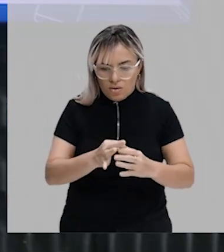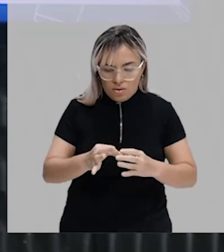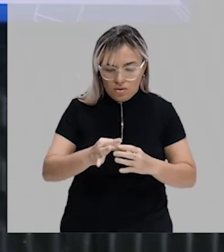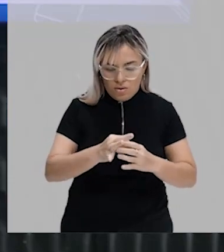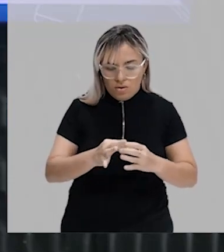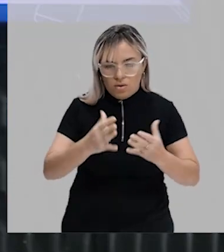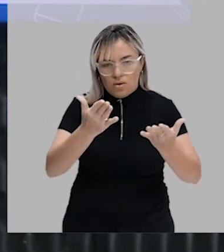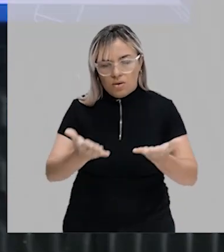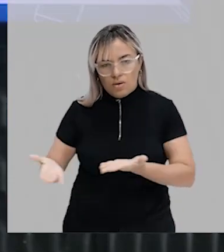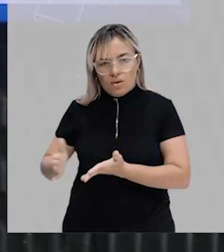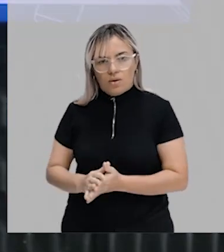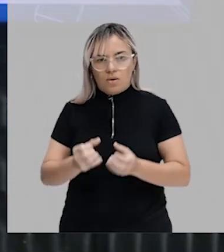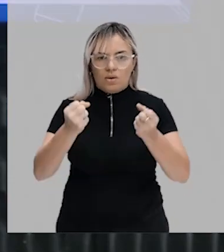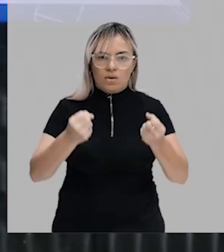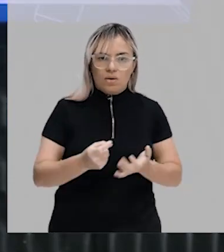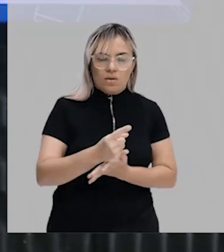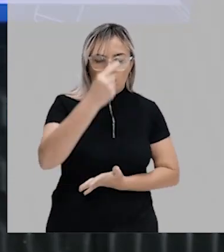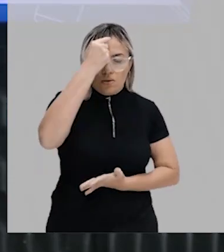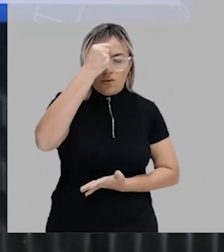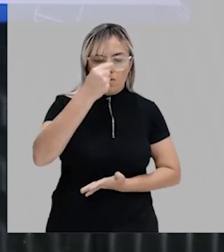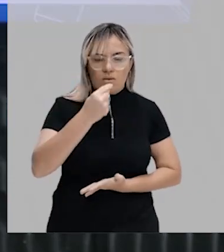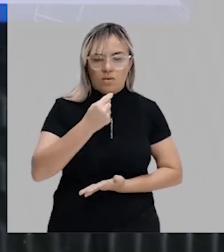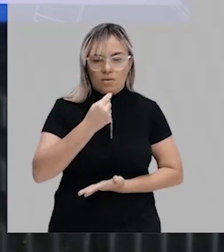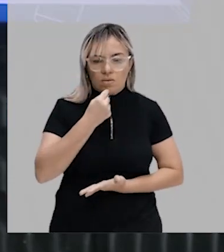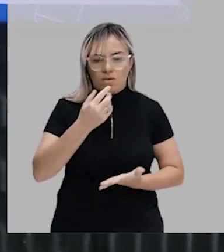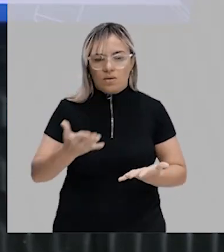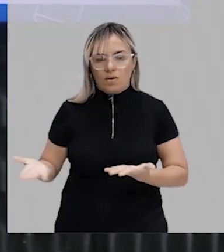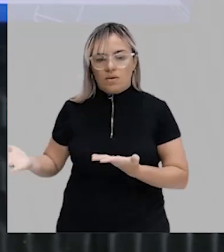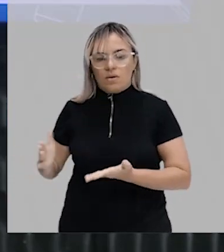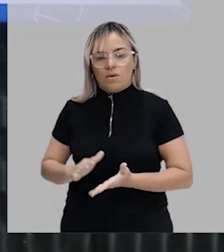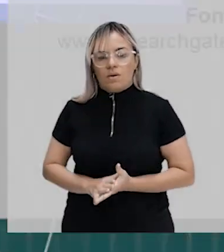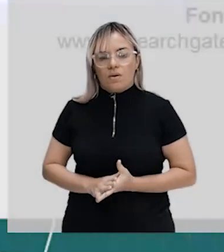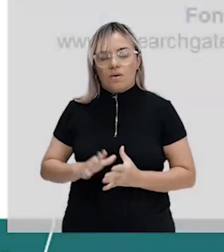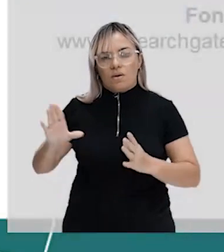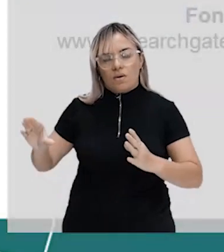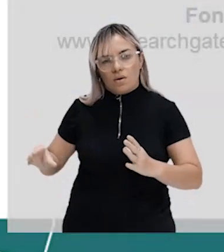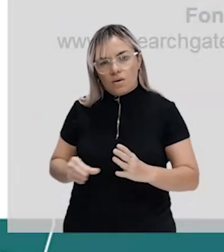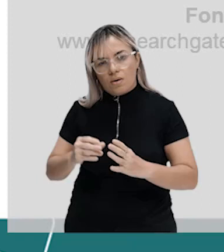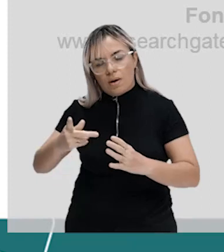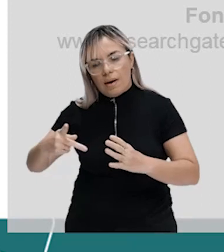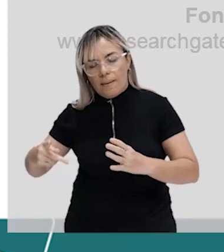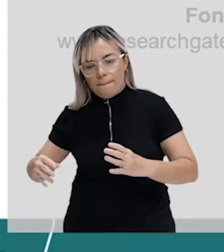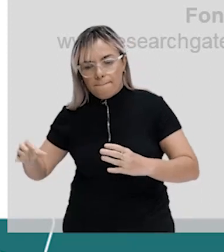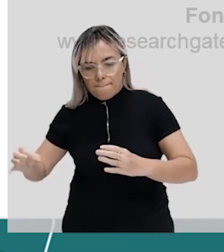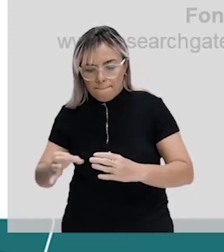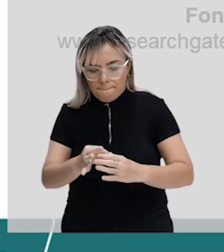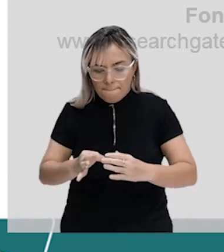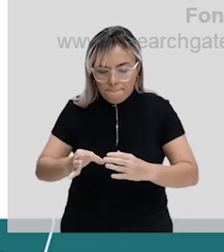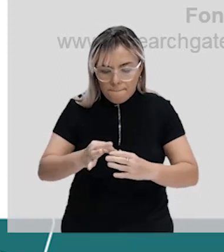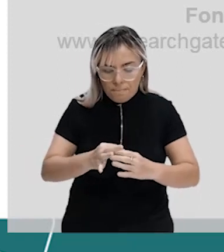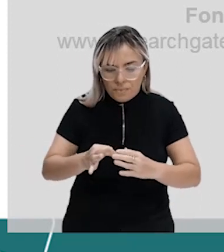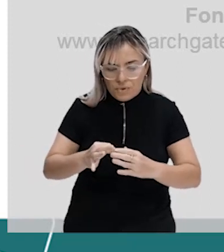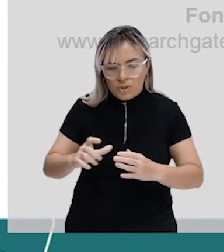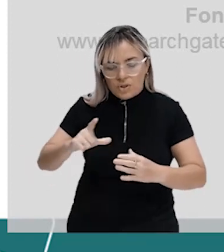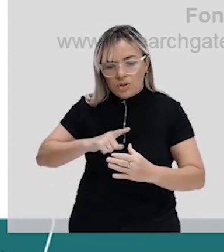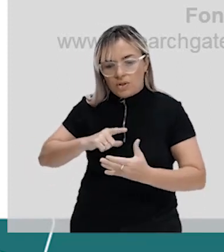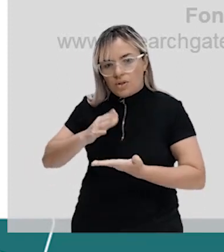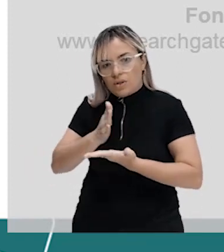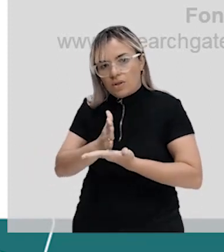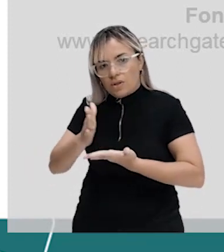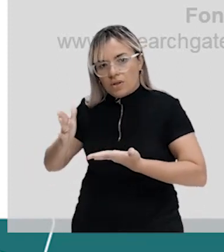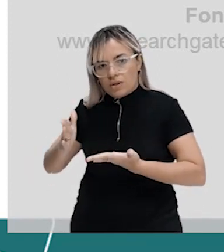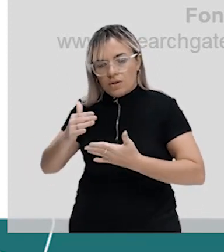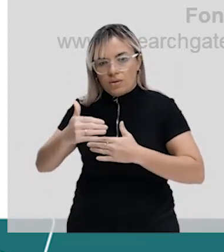vocês podem ver aqui o nome coacervado. Então, esses aglomerados proteicos, eles promoviam uma separação do ambiente